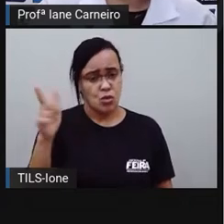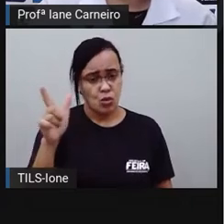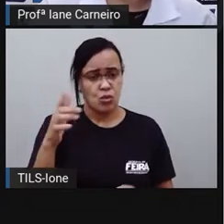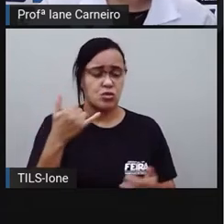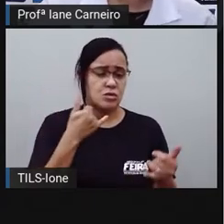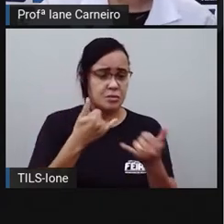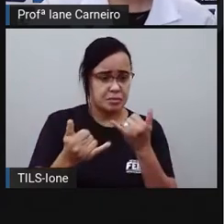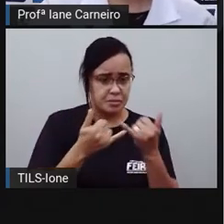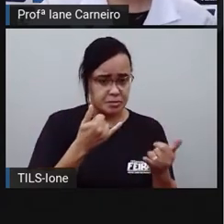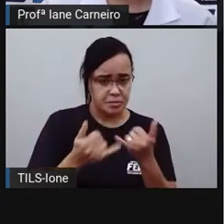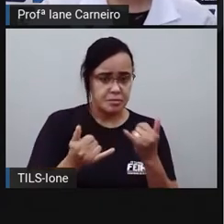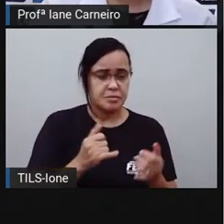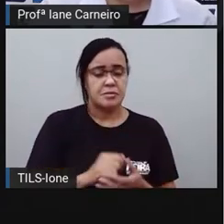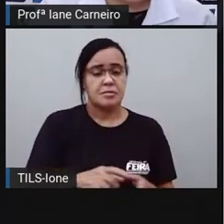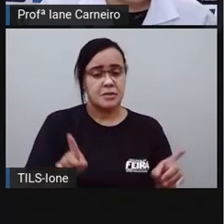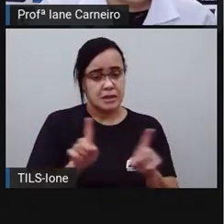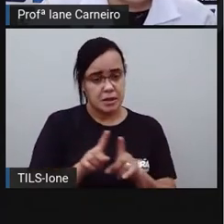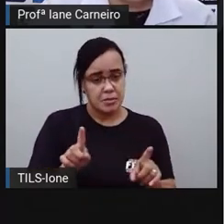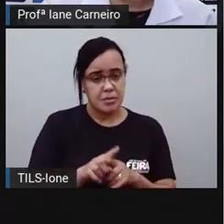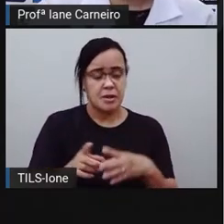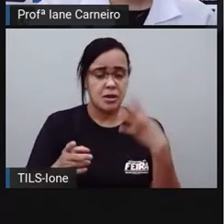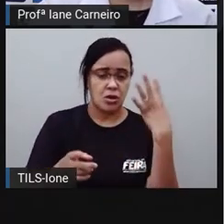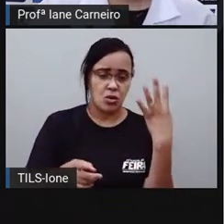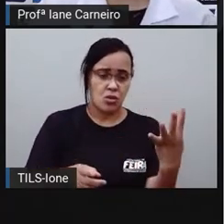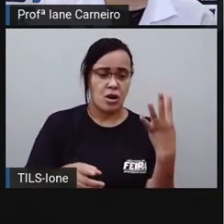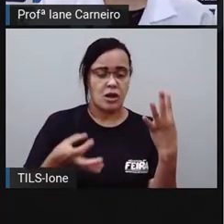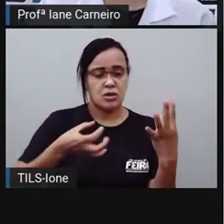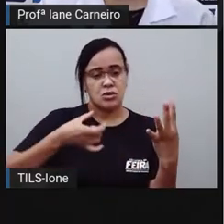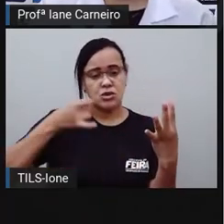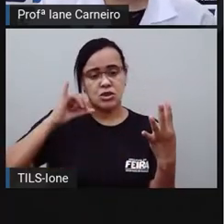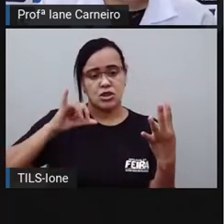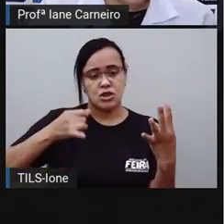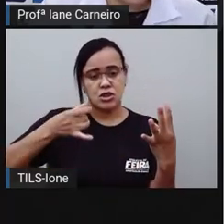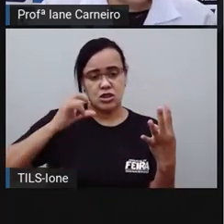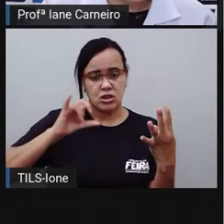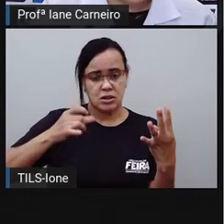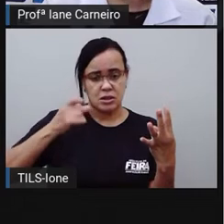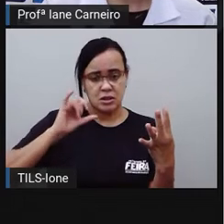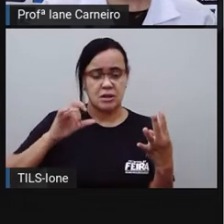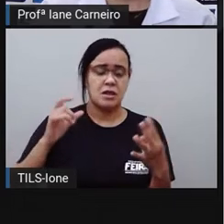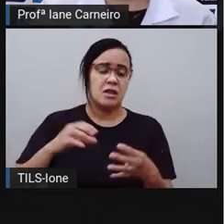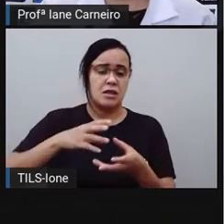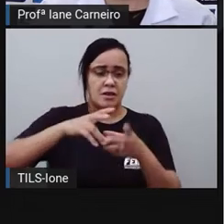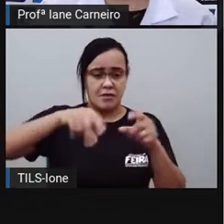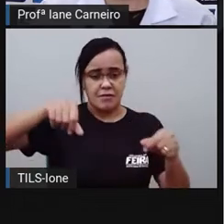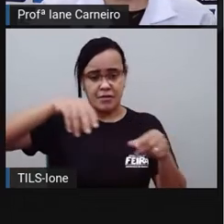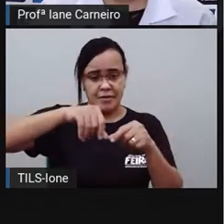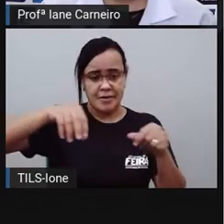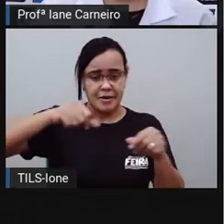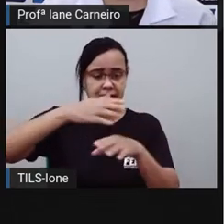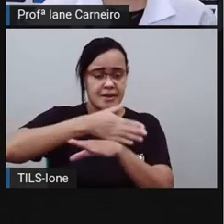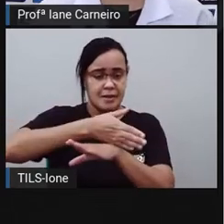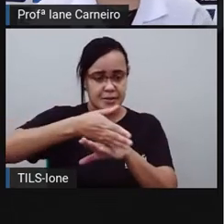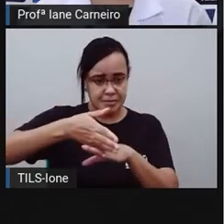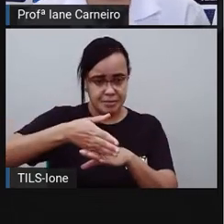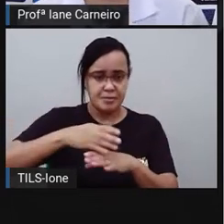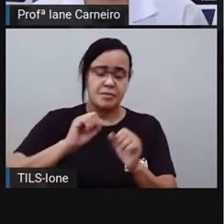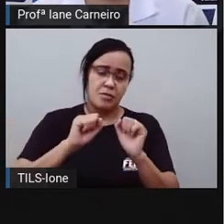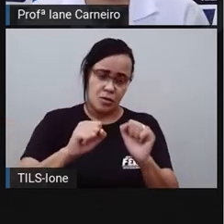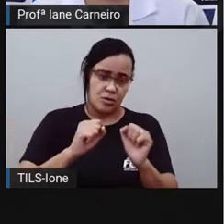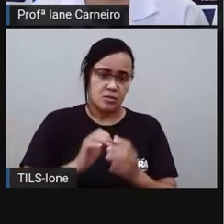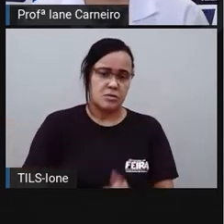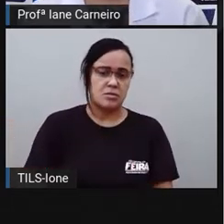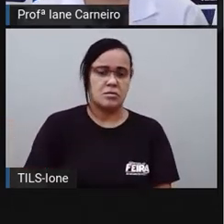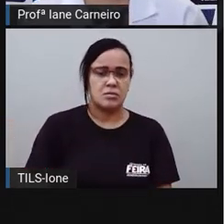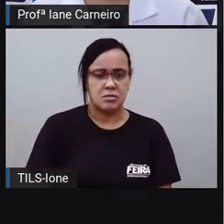Vocês também vão precisar de... quatro xícaras de farinha de trigo. Certo?